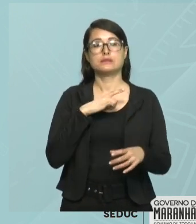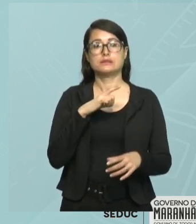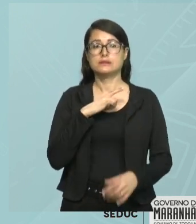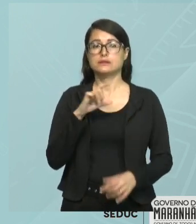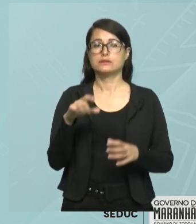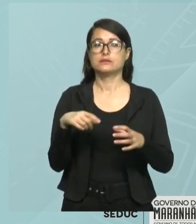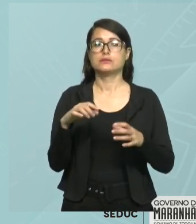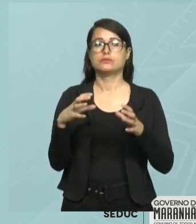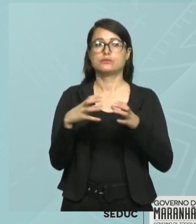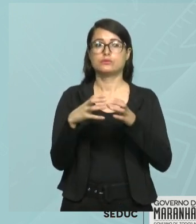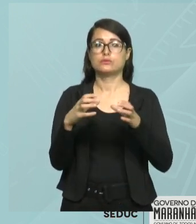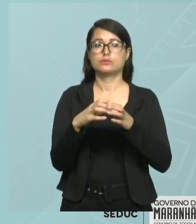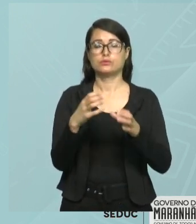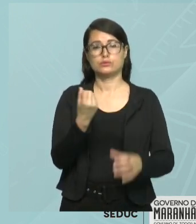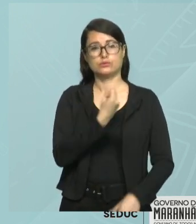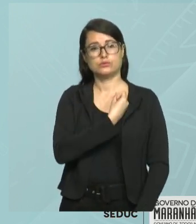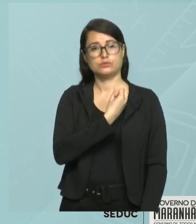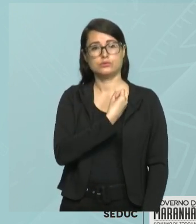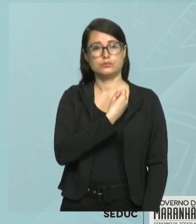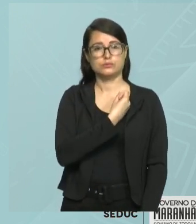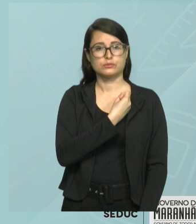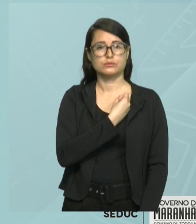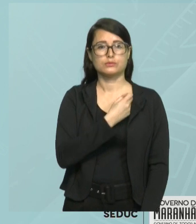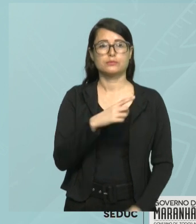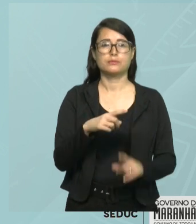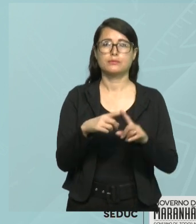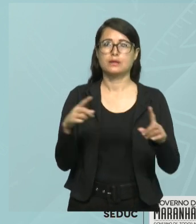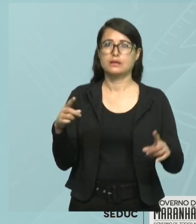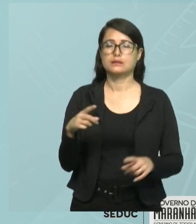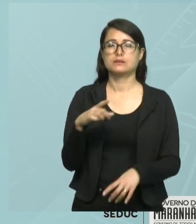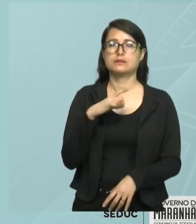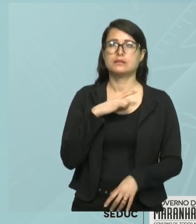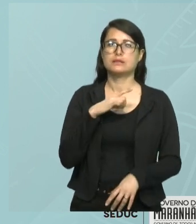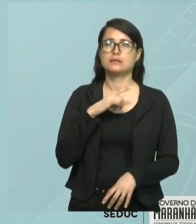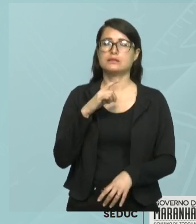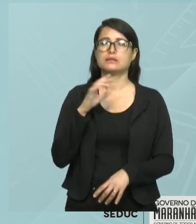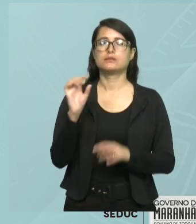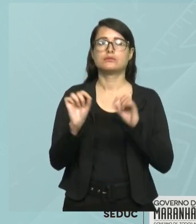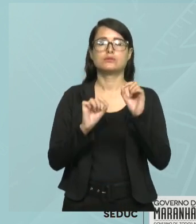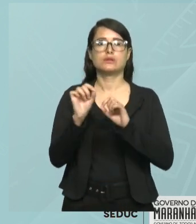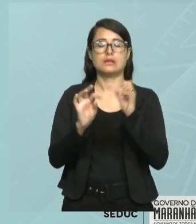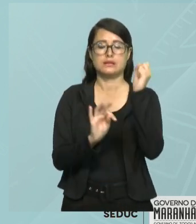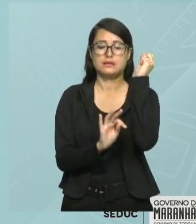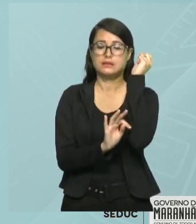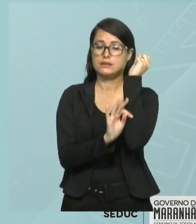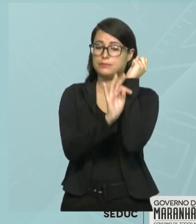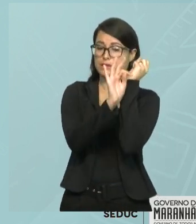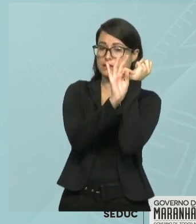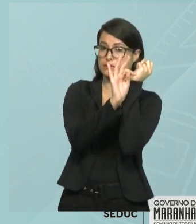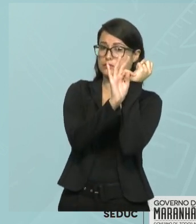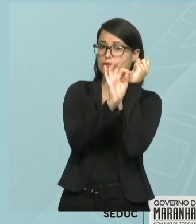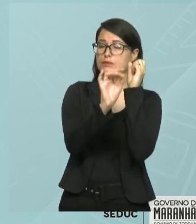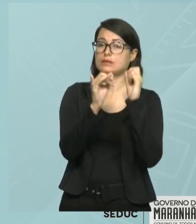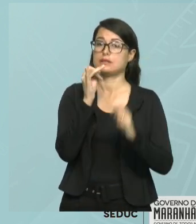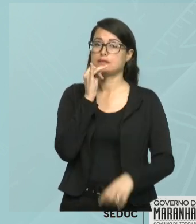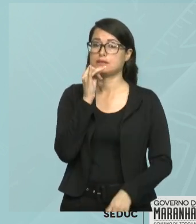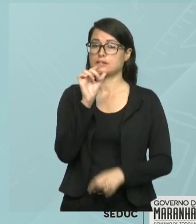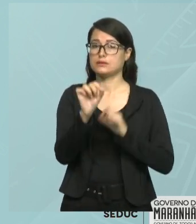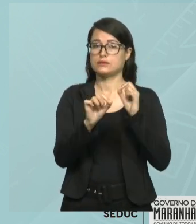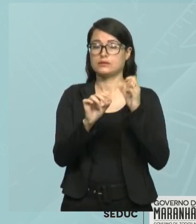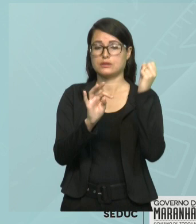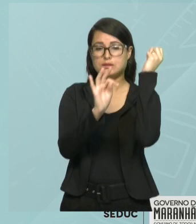suficientes para novas necessidades. Por exemplo, temperatura. Você sabe que a temperatura pode ser registrada